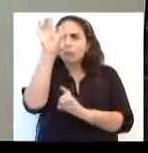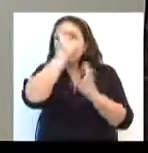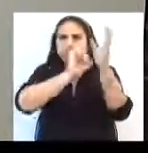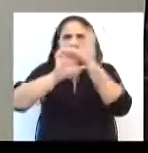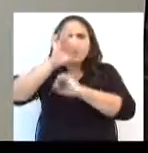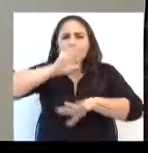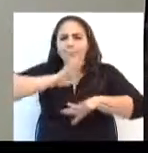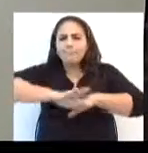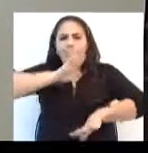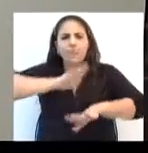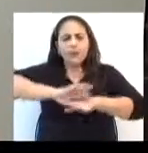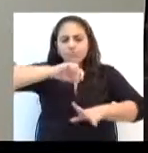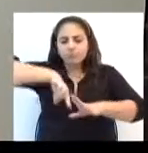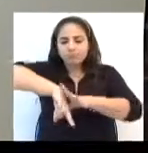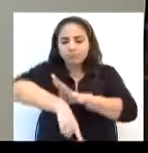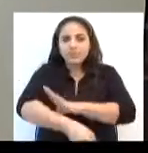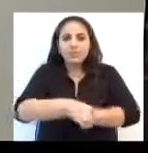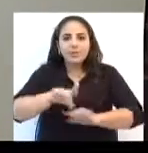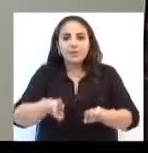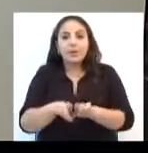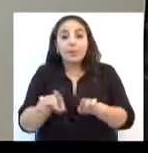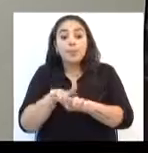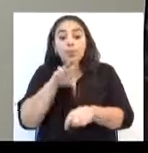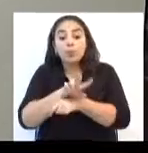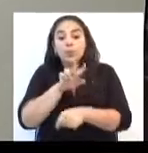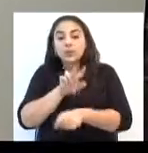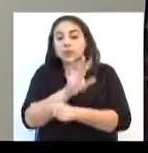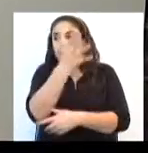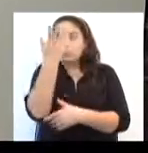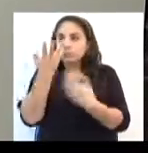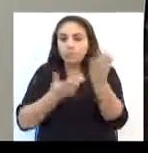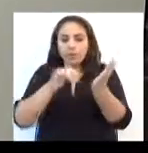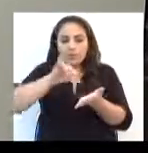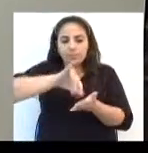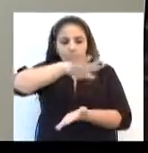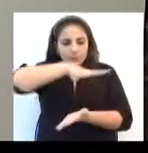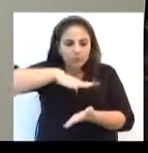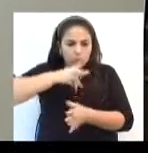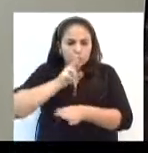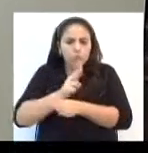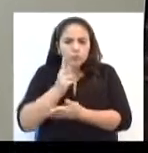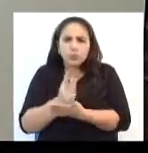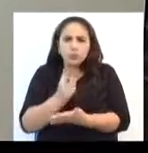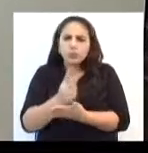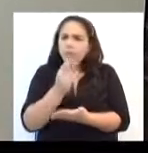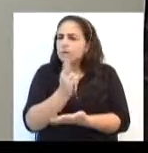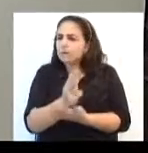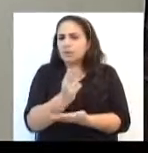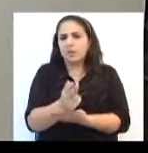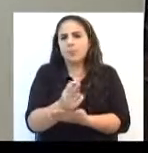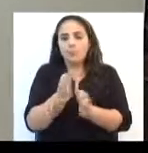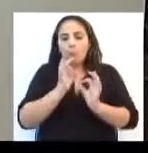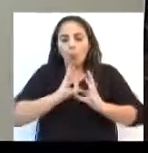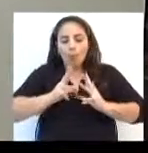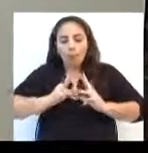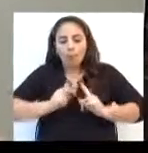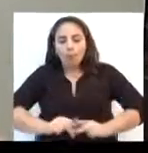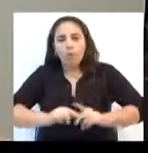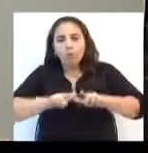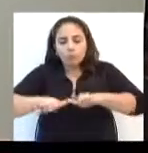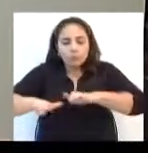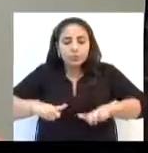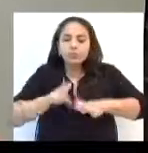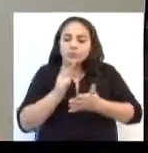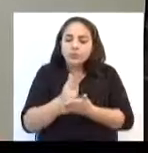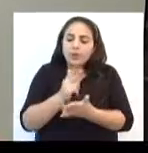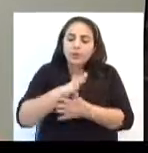aprendendo cada vez mais a preservar o meio ambiente, para sempre manter a natureza